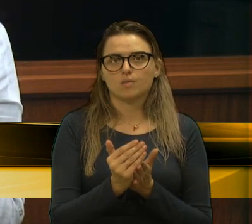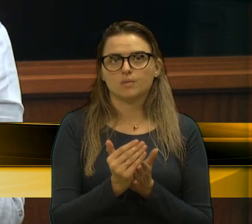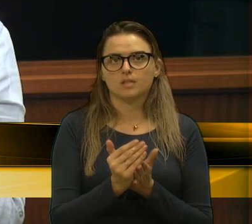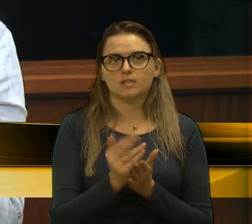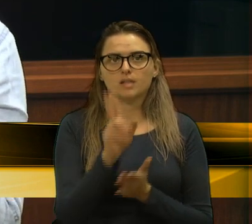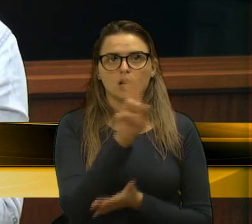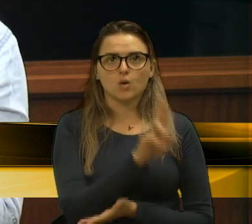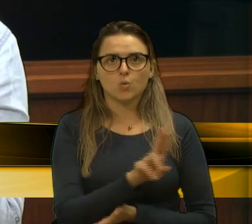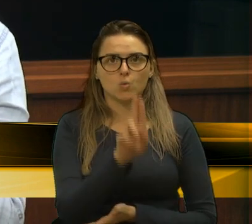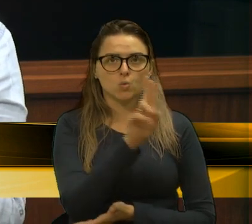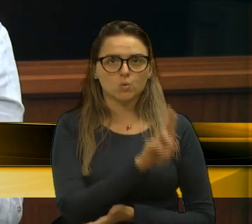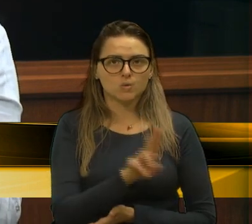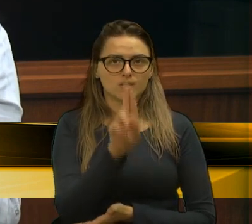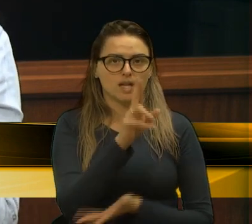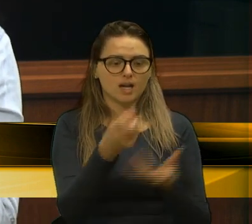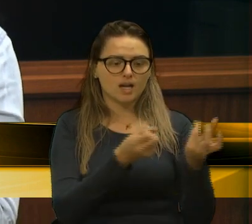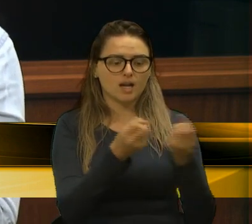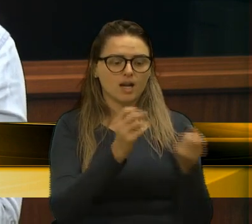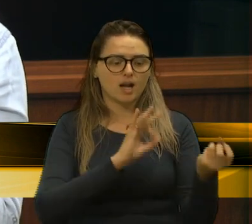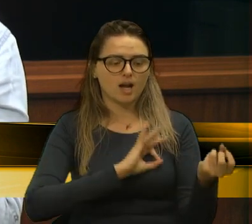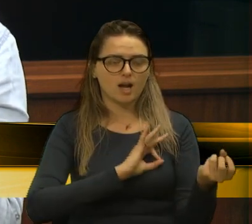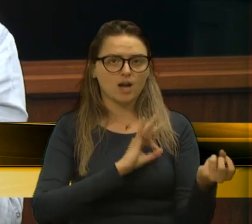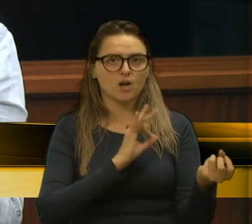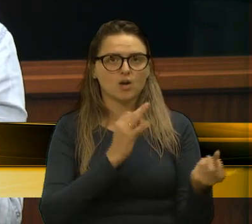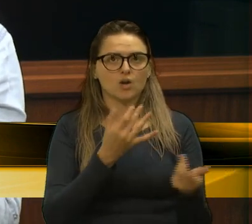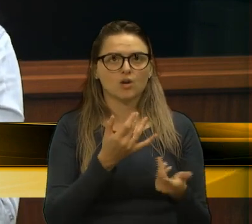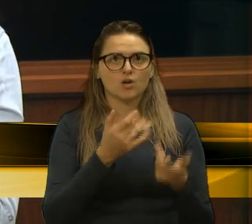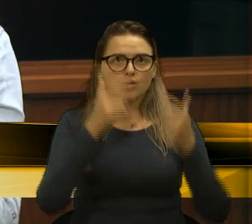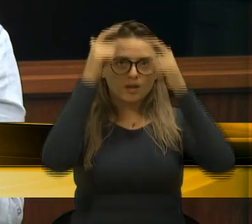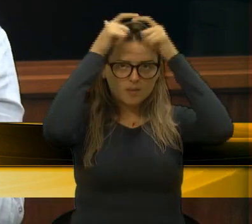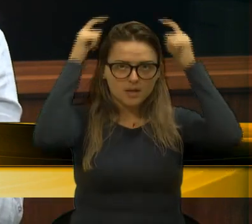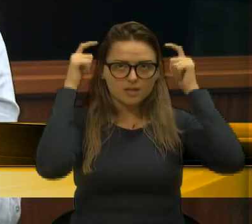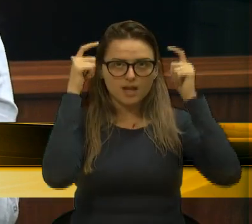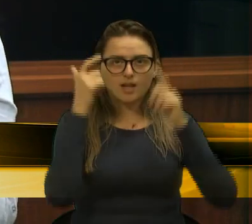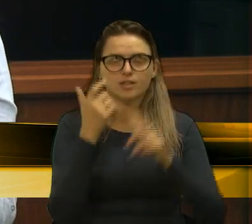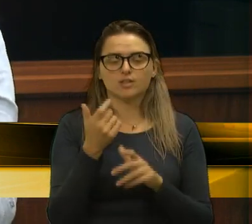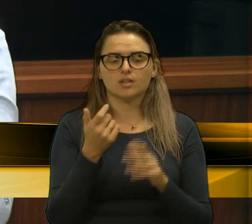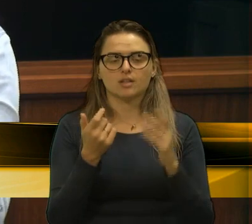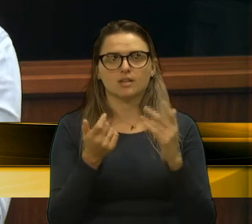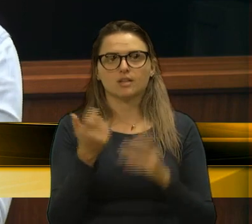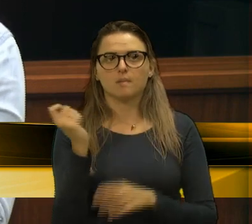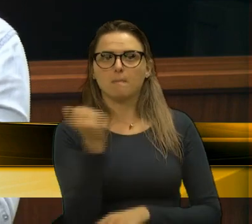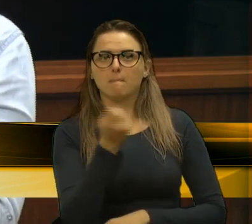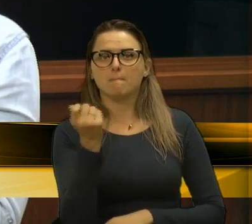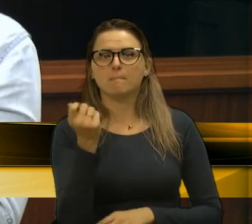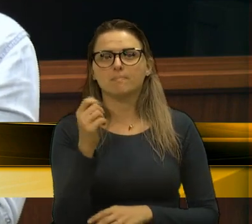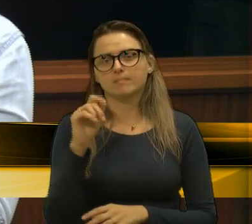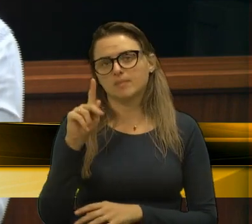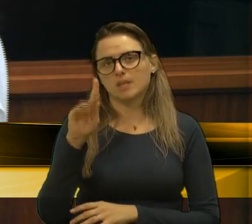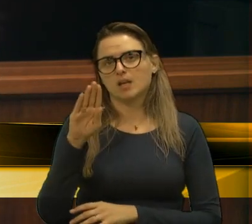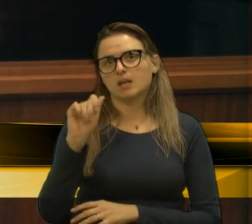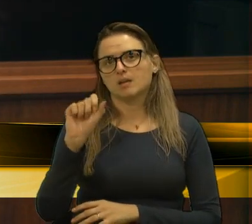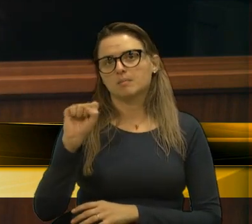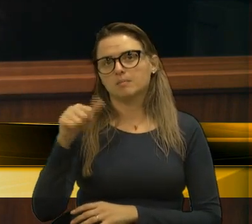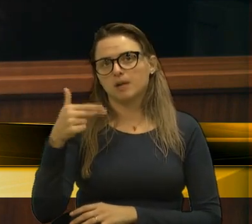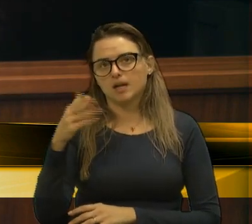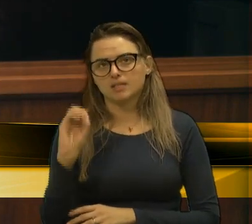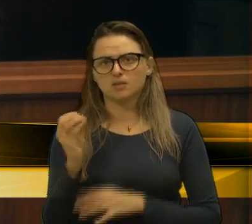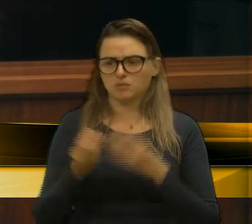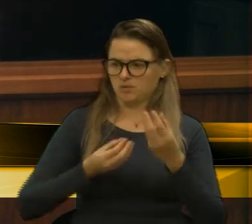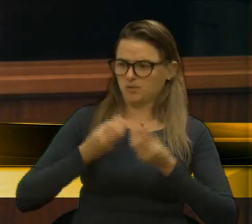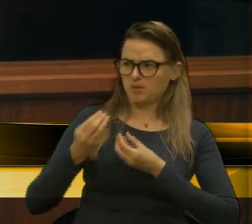de serviço da Guarda, escudos, capacetes, bastões, como assim,